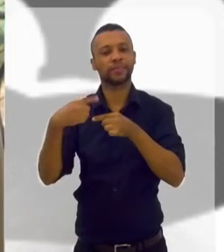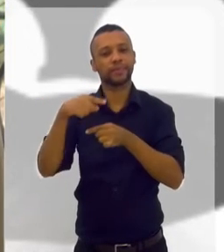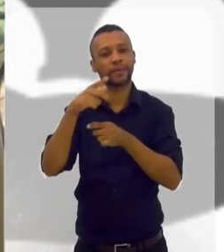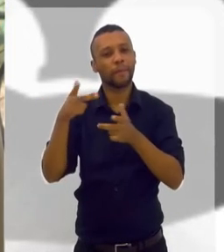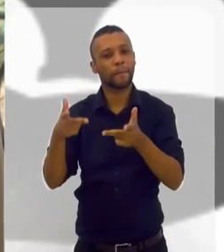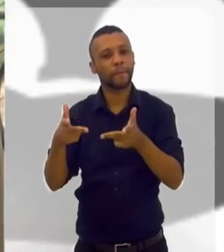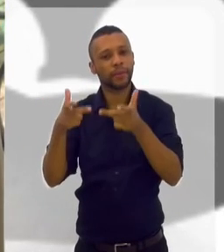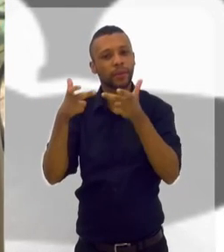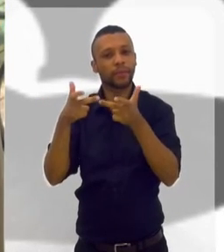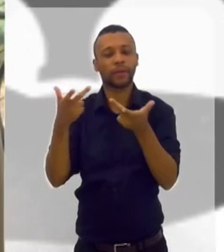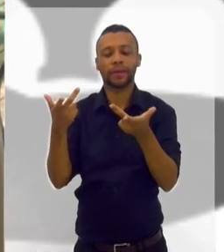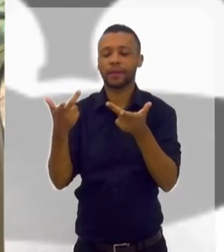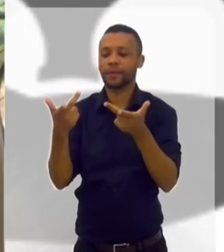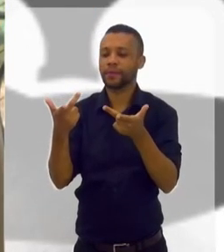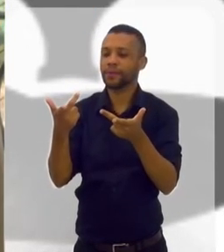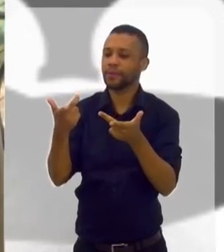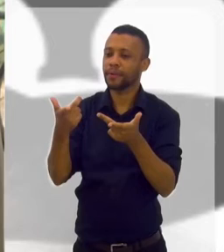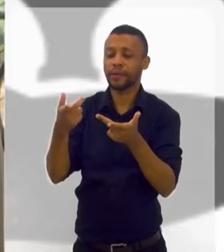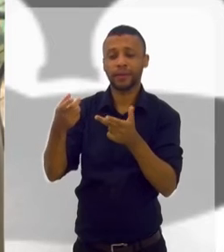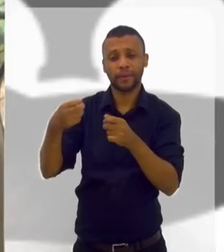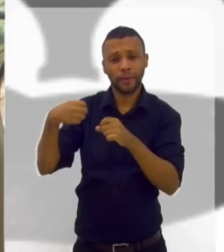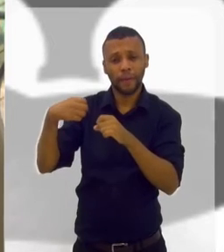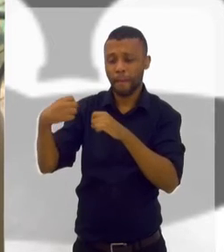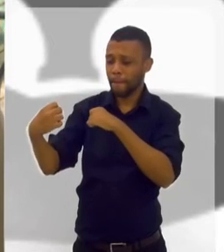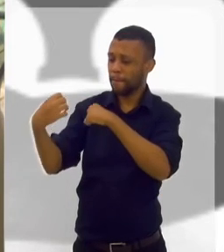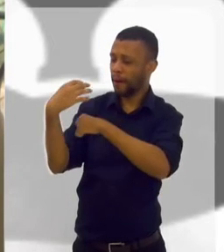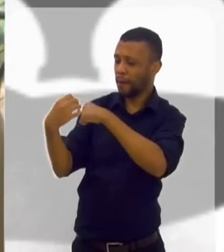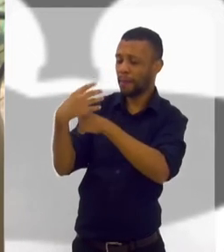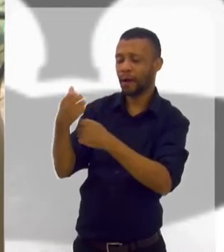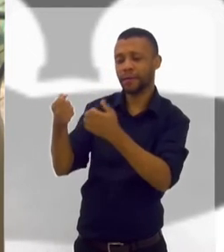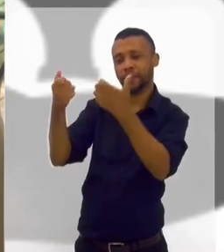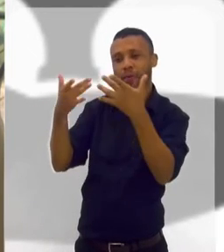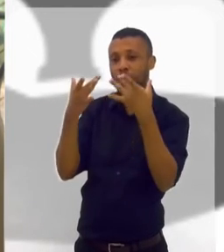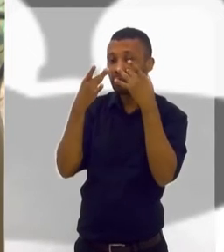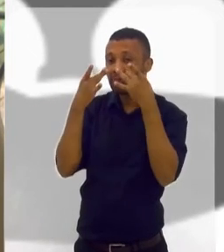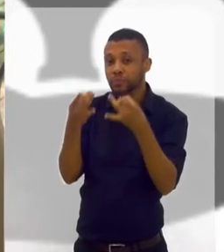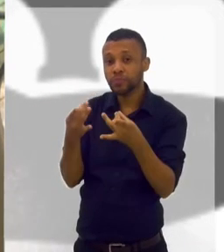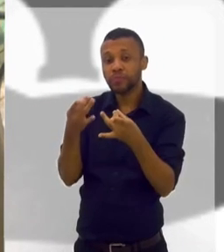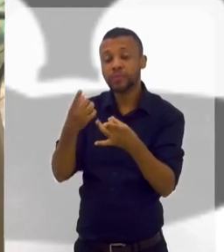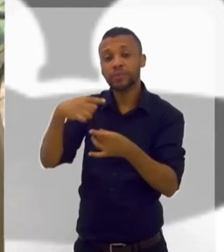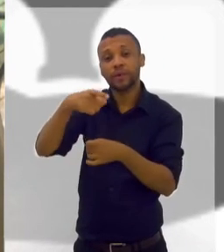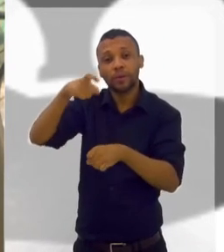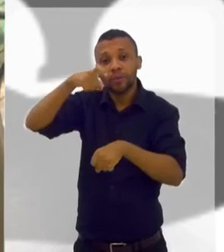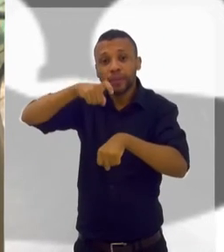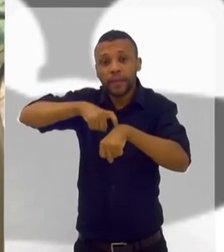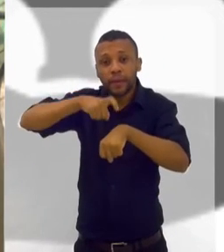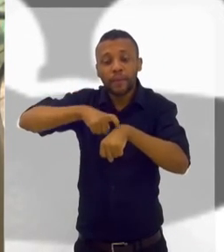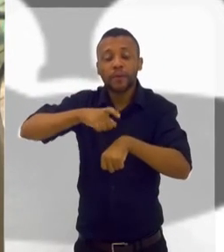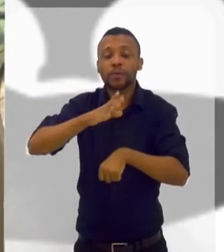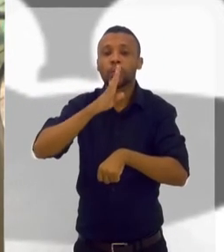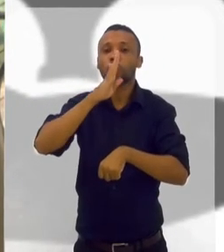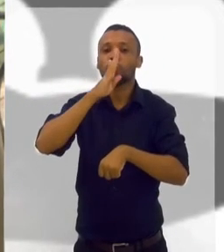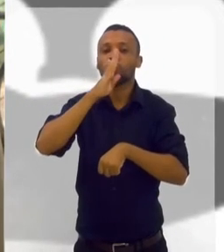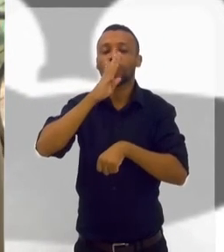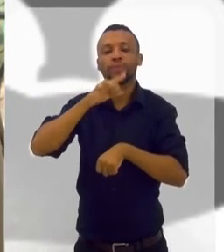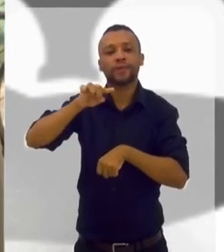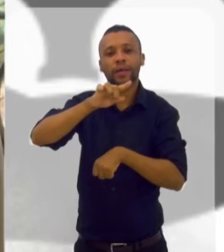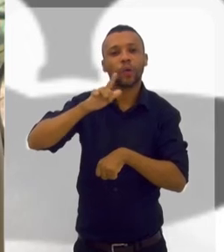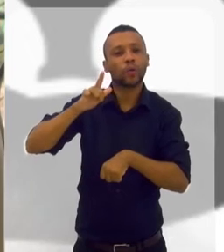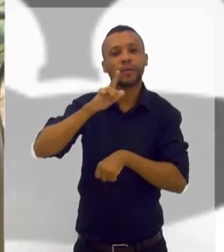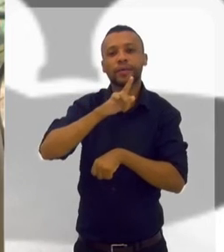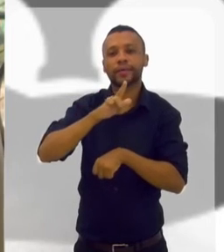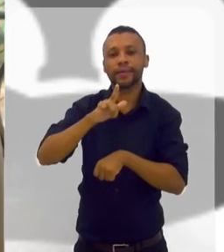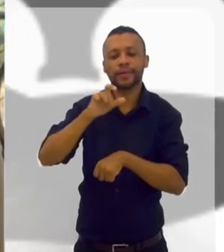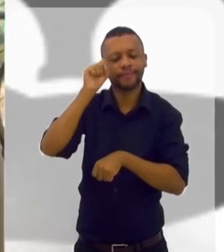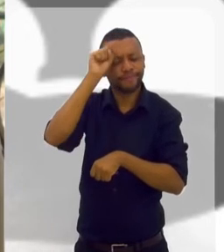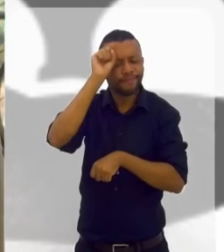E percebesse, escute o que ela tem para te falar. E eu vou te dar um tempinho de silêncio, para que você se conecte